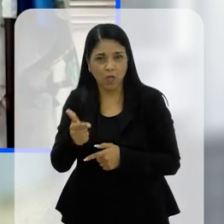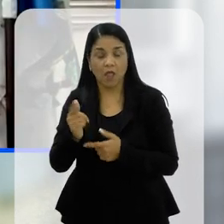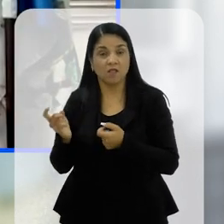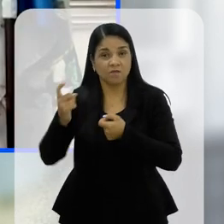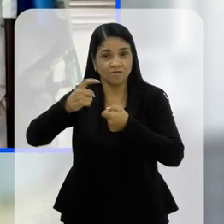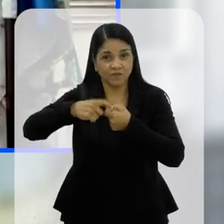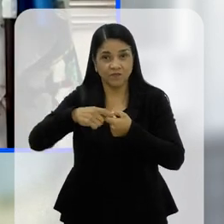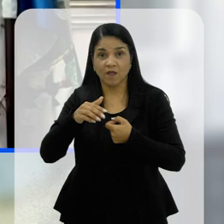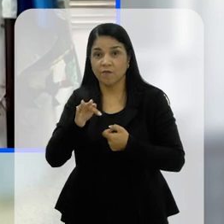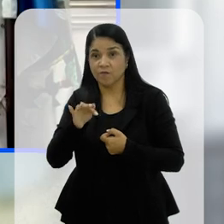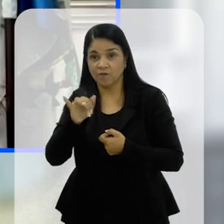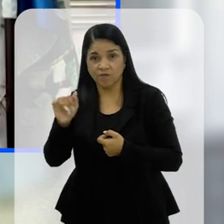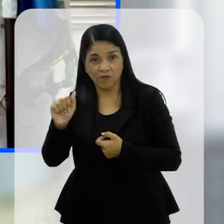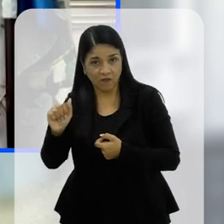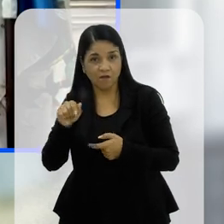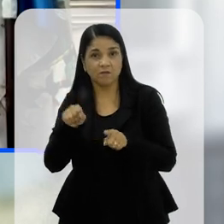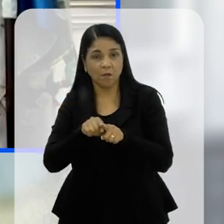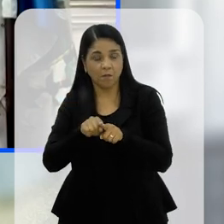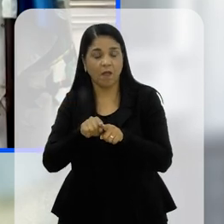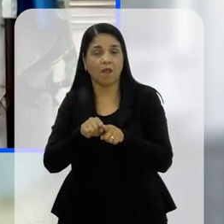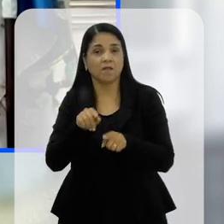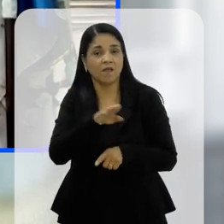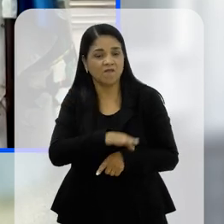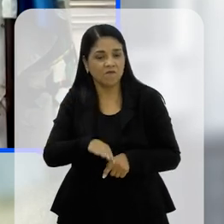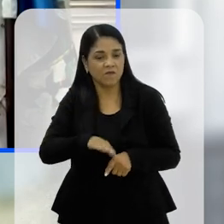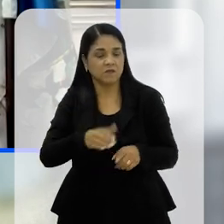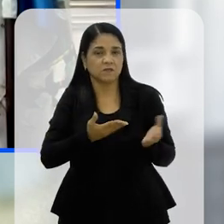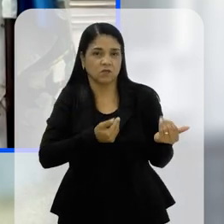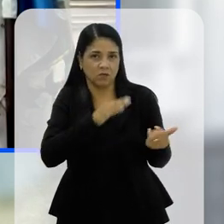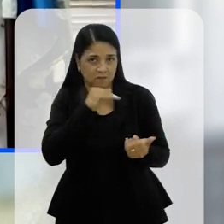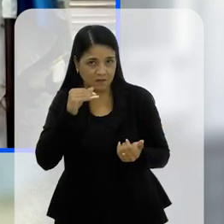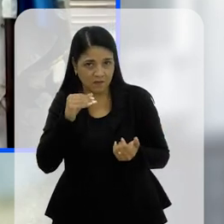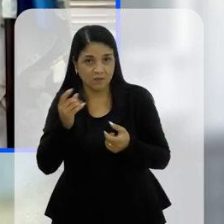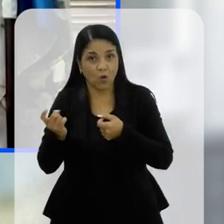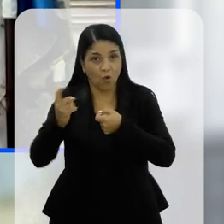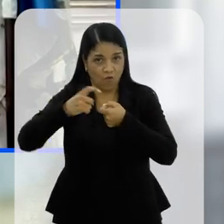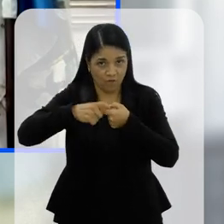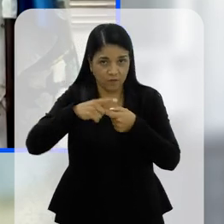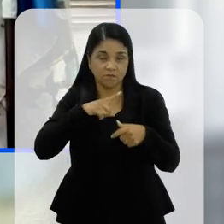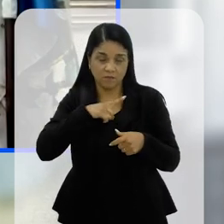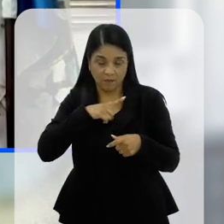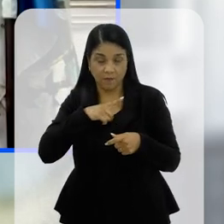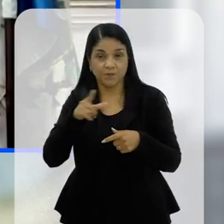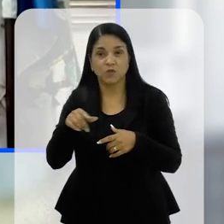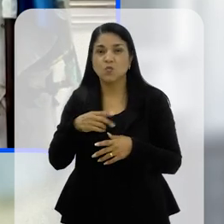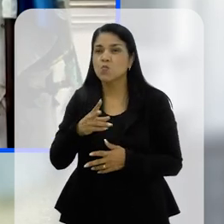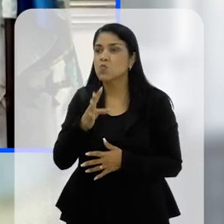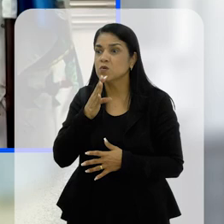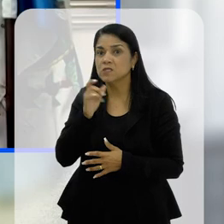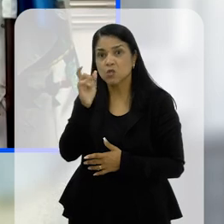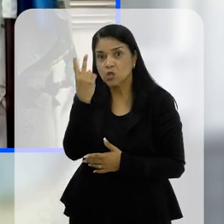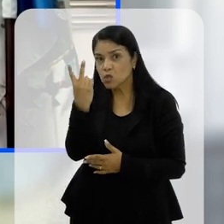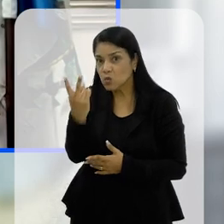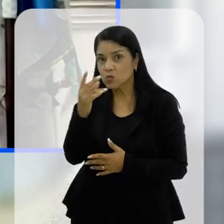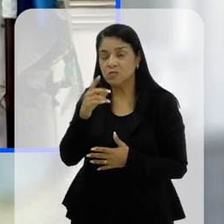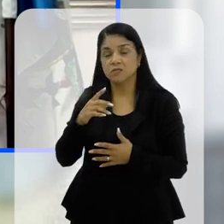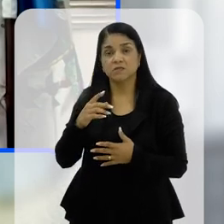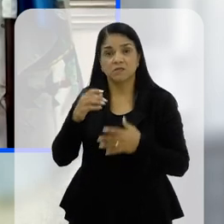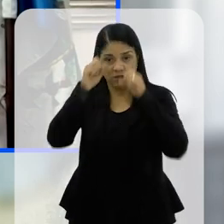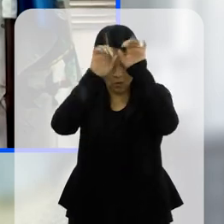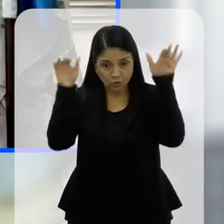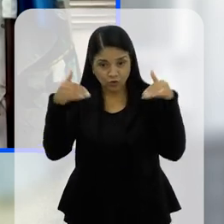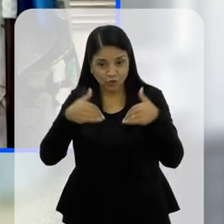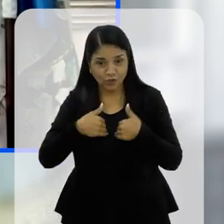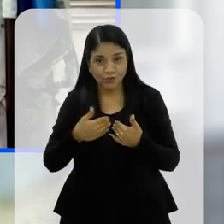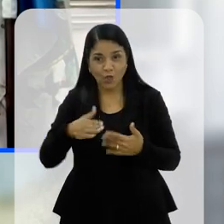também convênio com a FIA, da Fundação da Infância e Adolescência, eu conheci lá dois autistas que